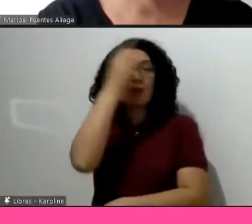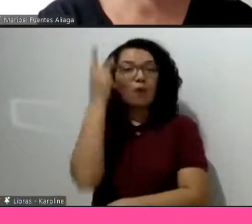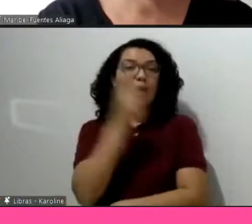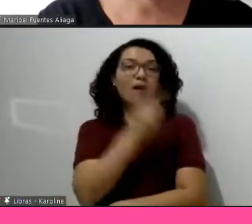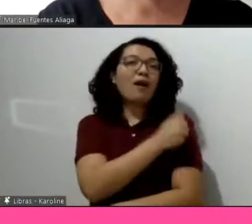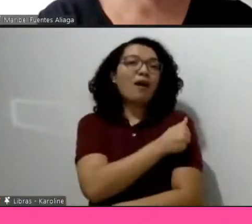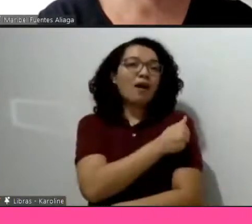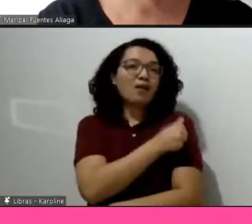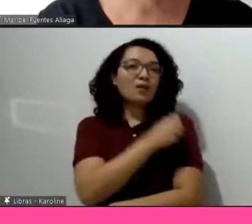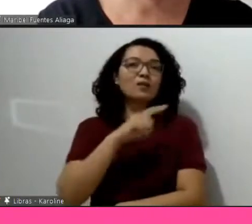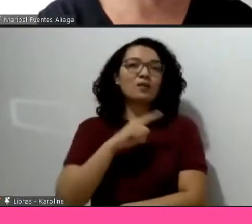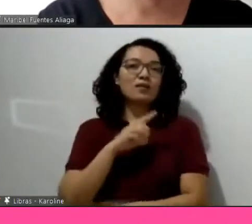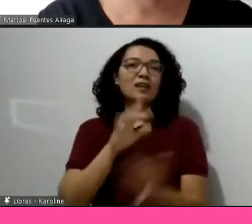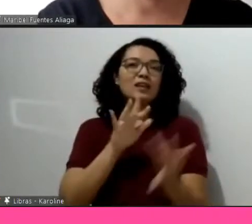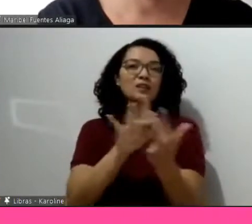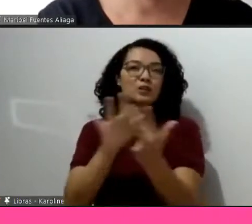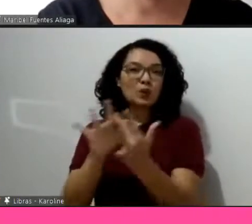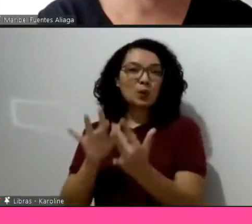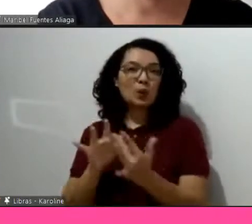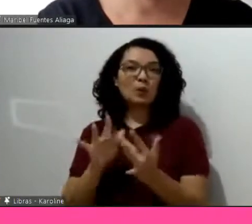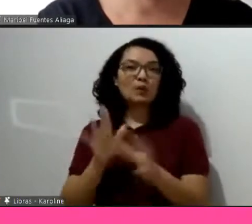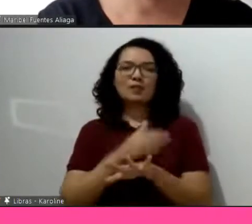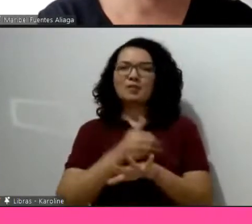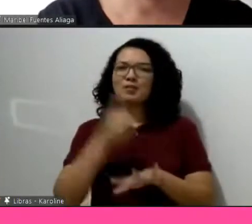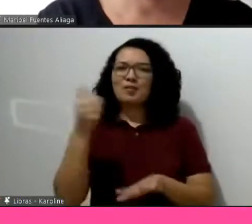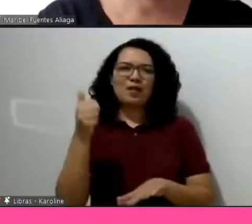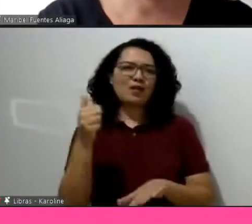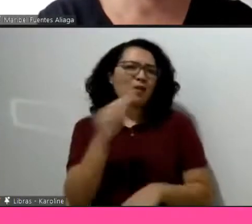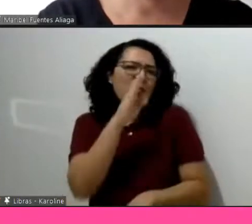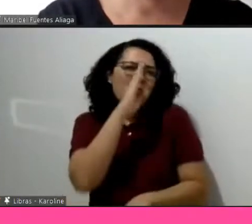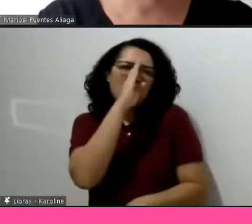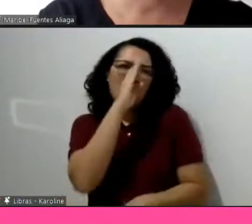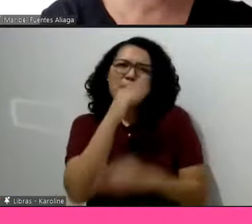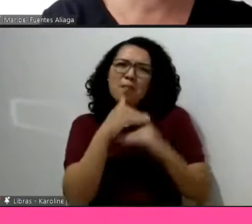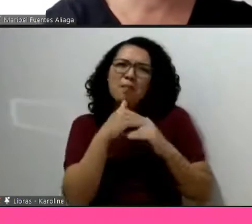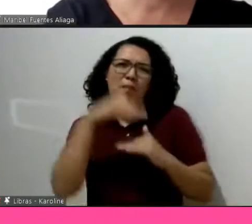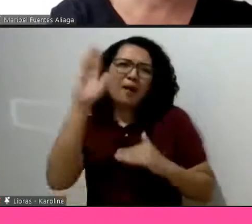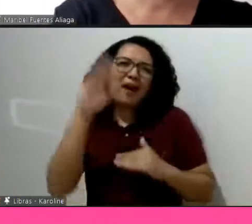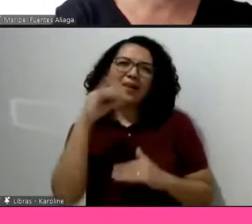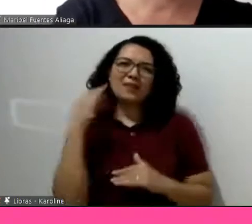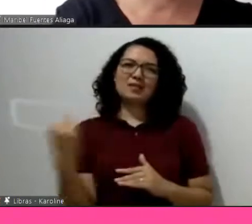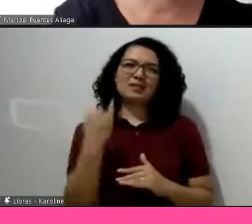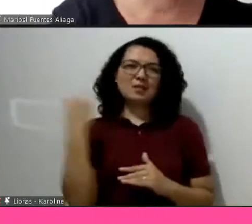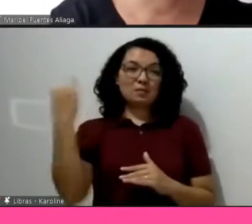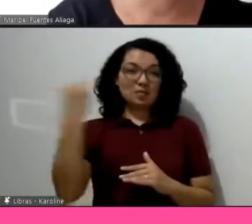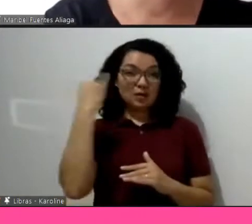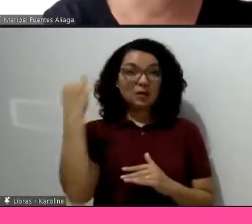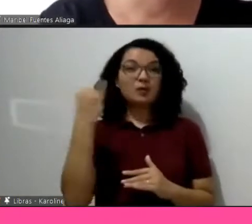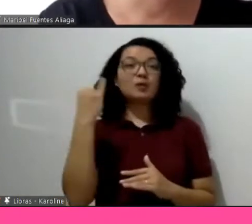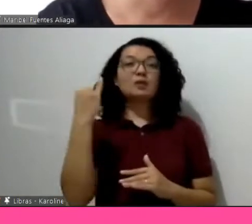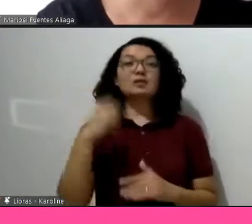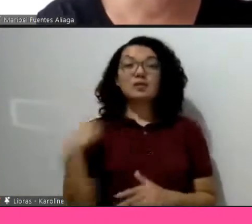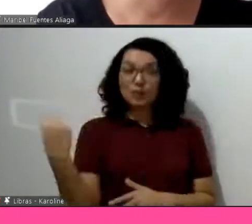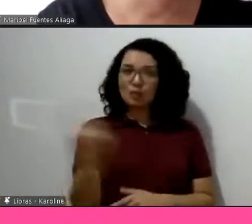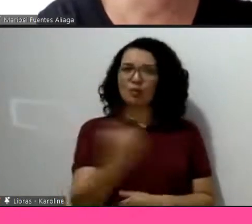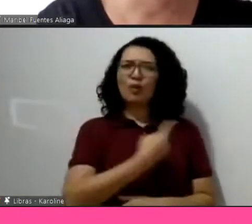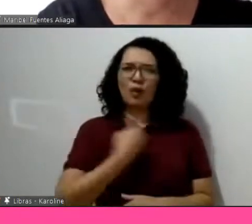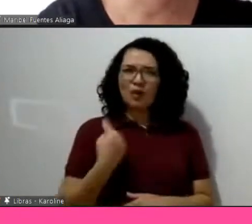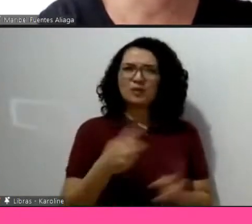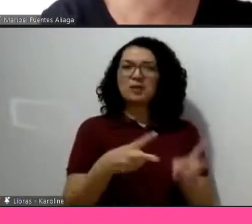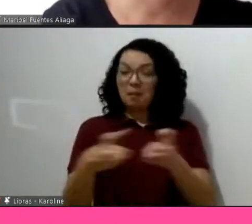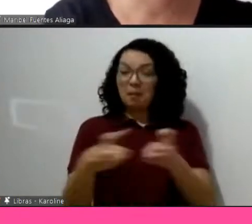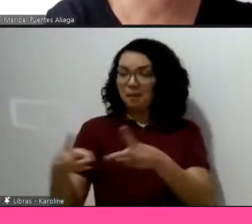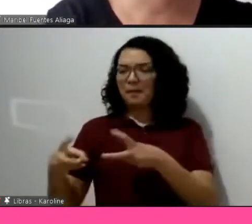esses outros intelectuais estrangeiros, que eu acho que isso é o mais importante para nós. E isso, a gente tem sentido um impacto